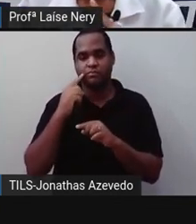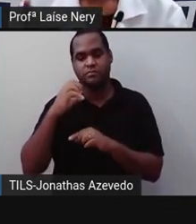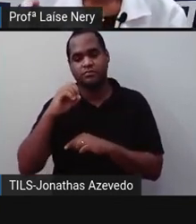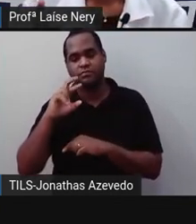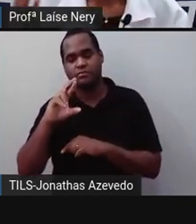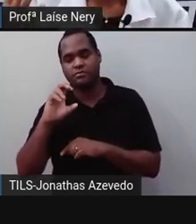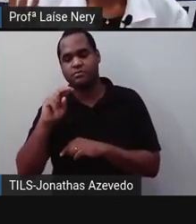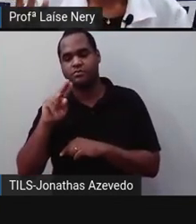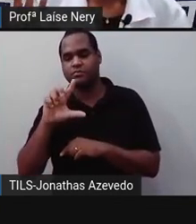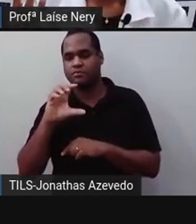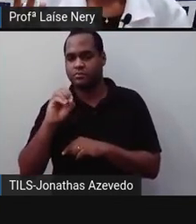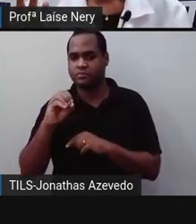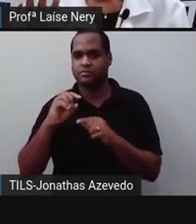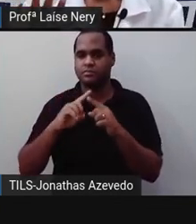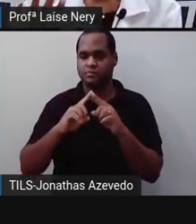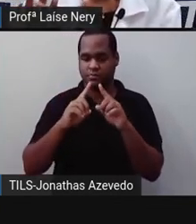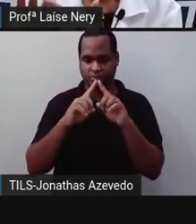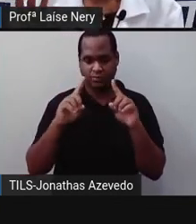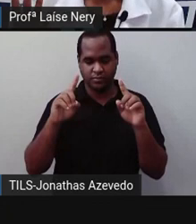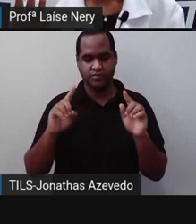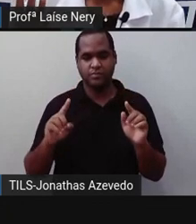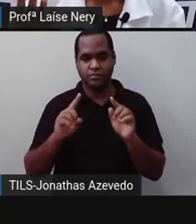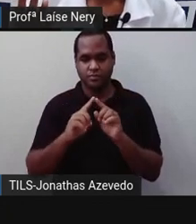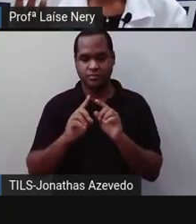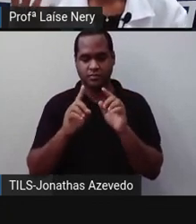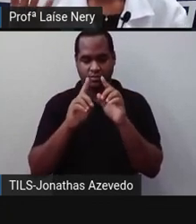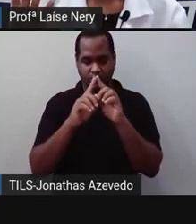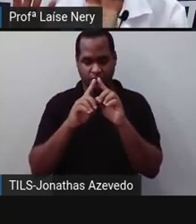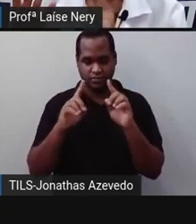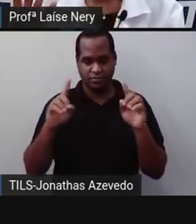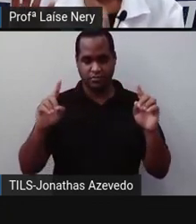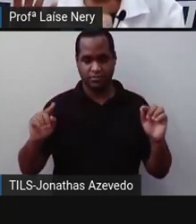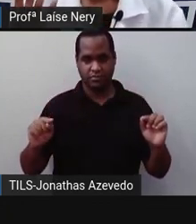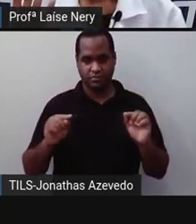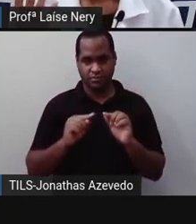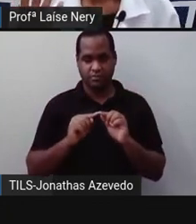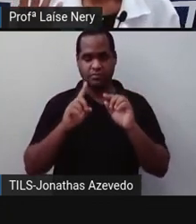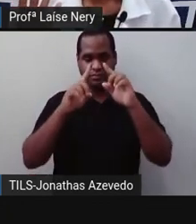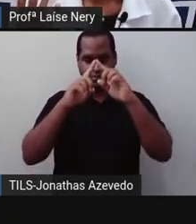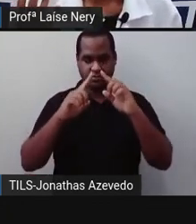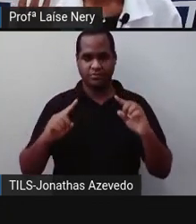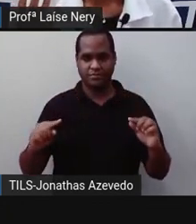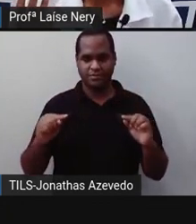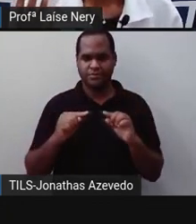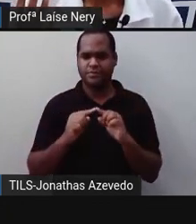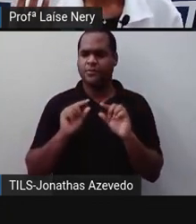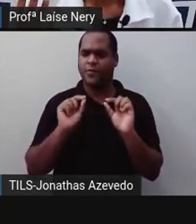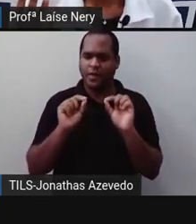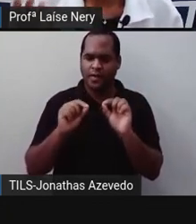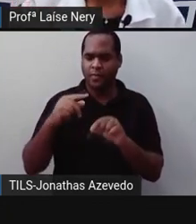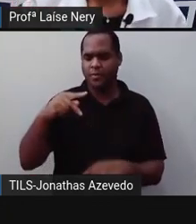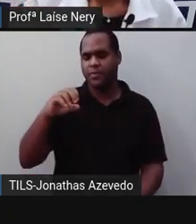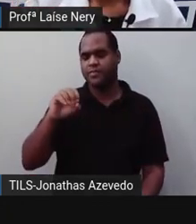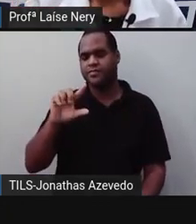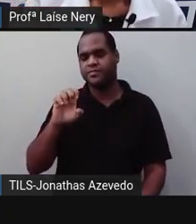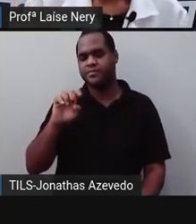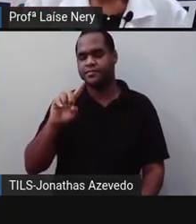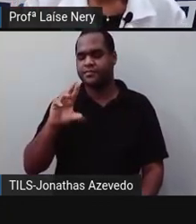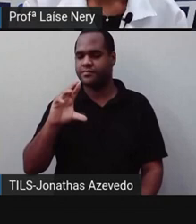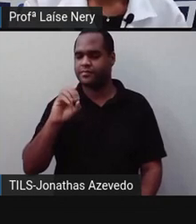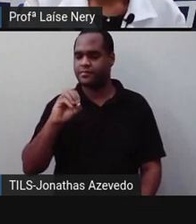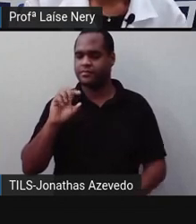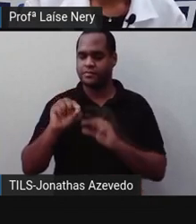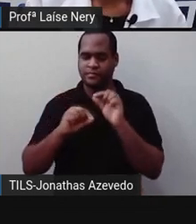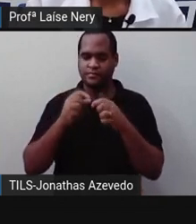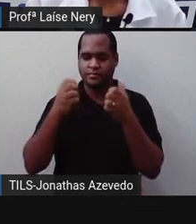retângulo e triângulo. Qual dessas quatro que formam esse poliedro? Sem